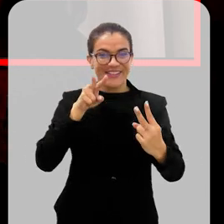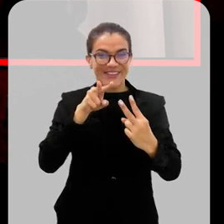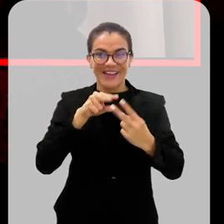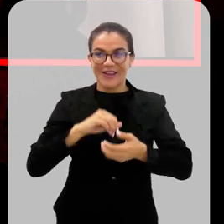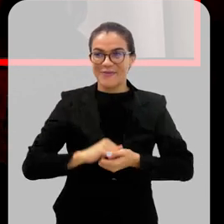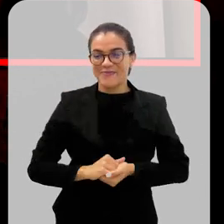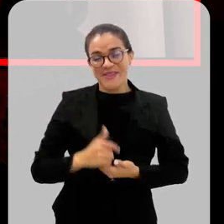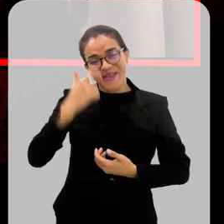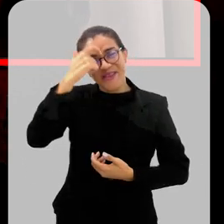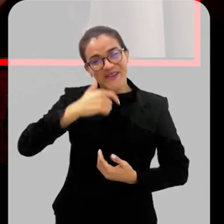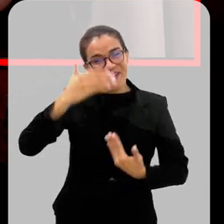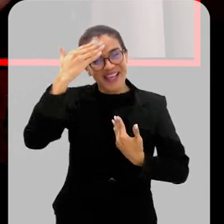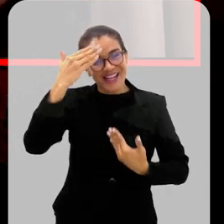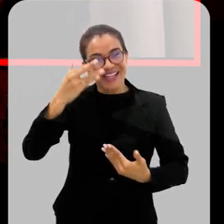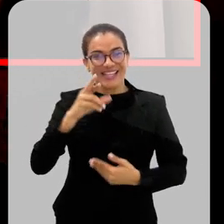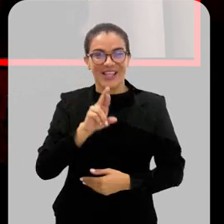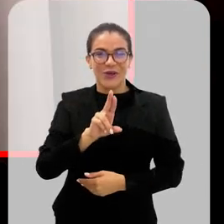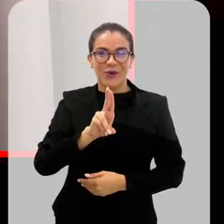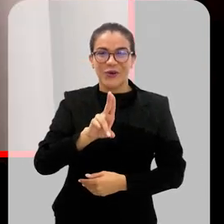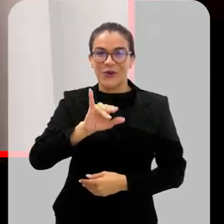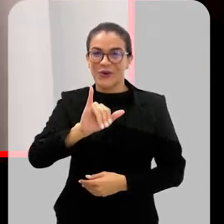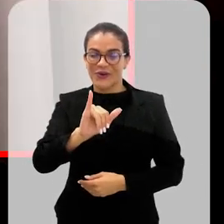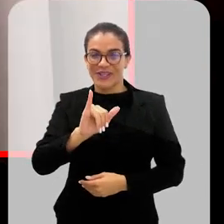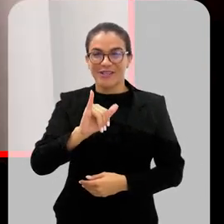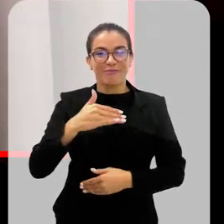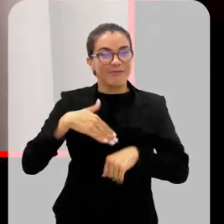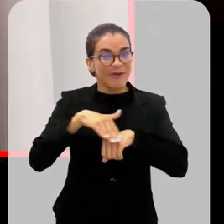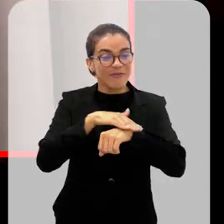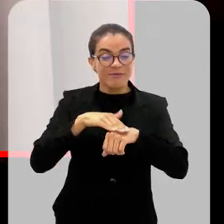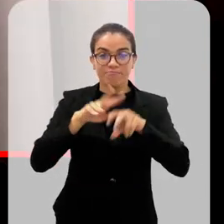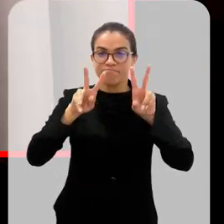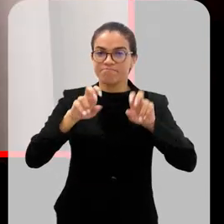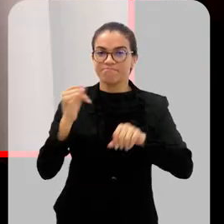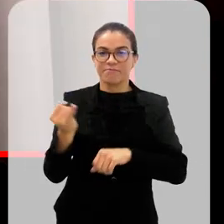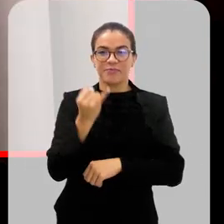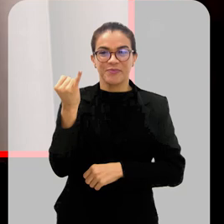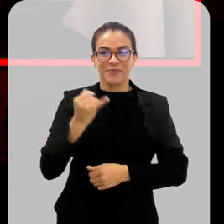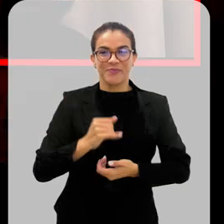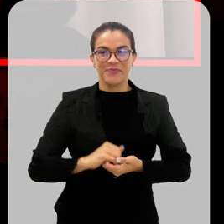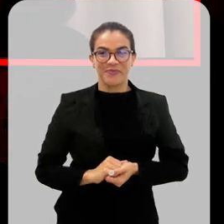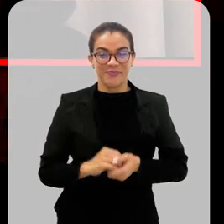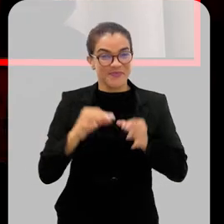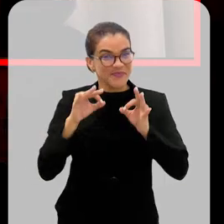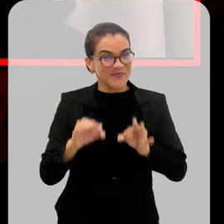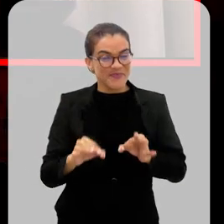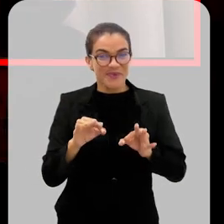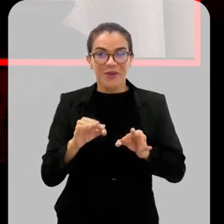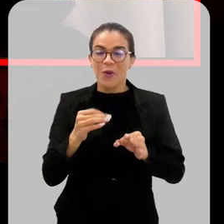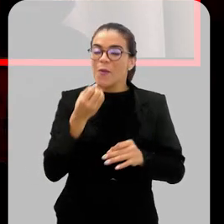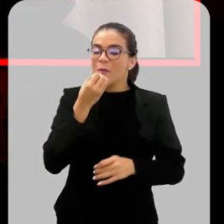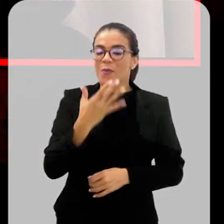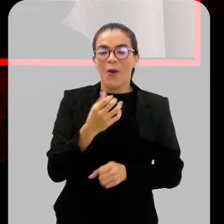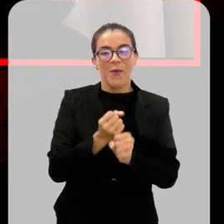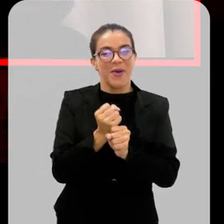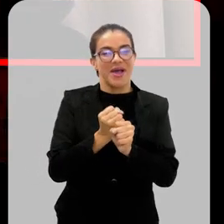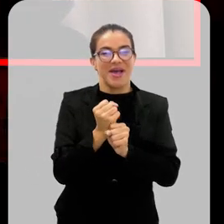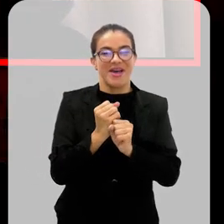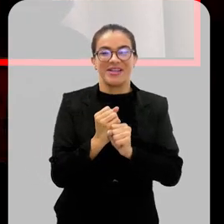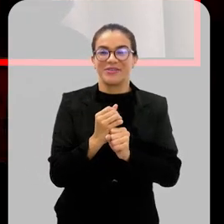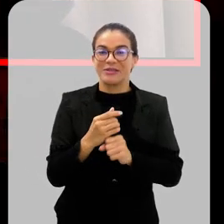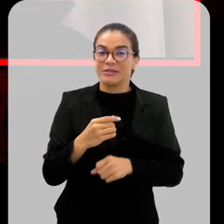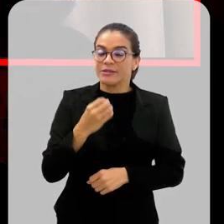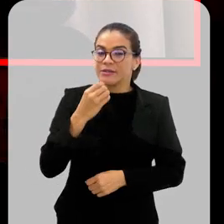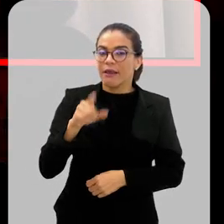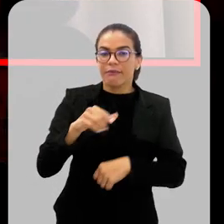debate virtual. Eu que agradeço, Rui. Obrigada pela oportunidade de falar desse tema tão importante. Com certeza. E um bom ano para todos